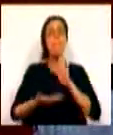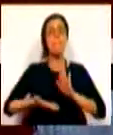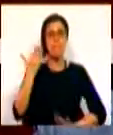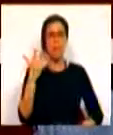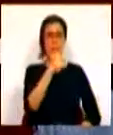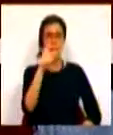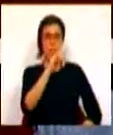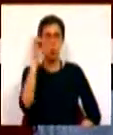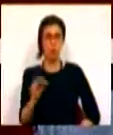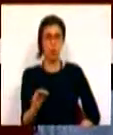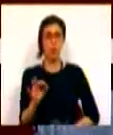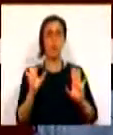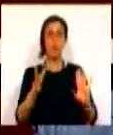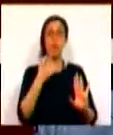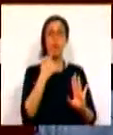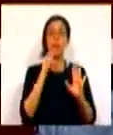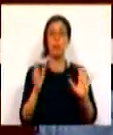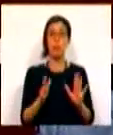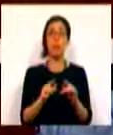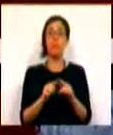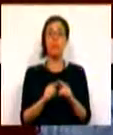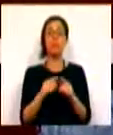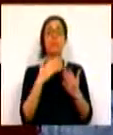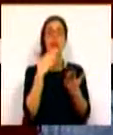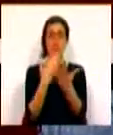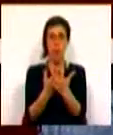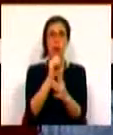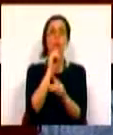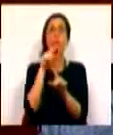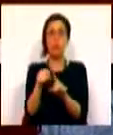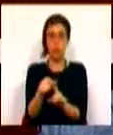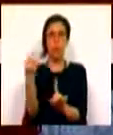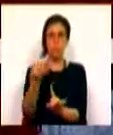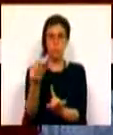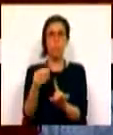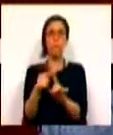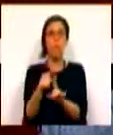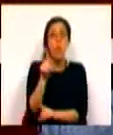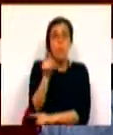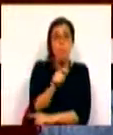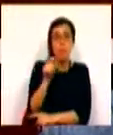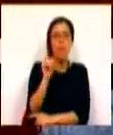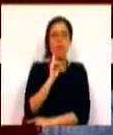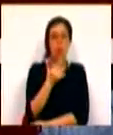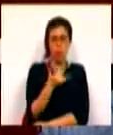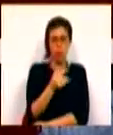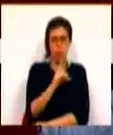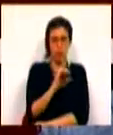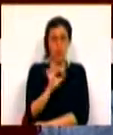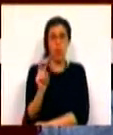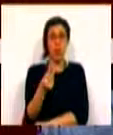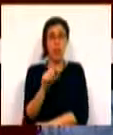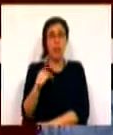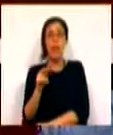em 100%. Ou seja, passámos a conferir-nos a possibilidade de terem mensalmente um valor de 264